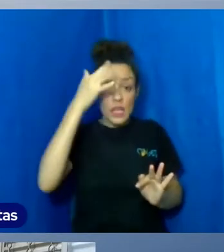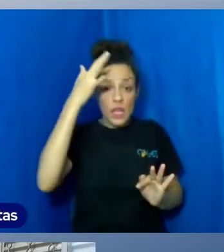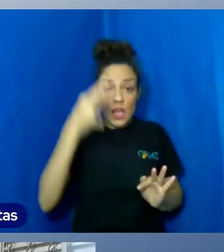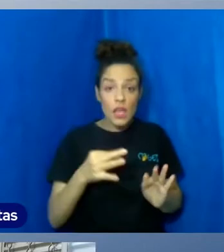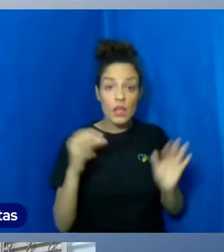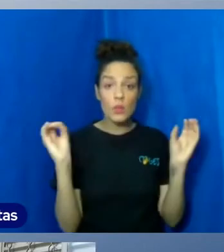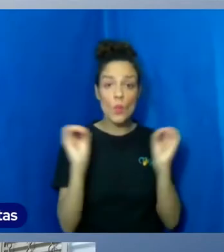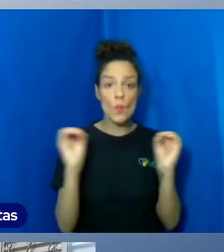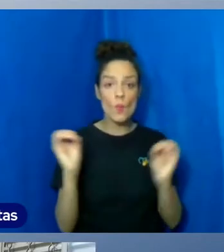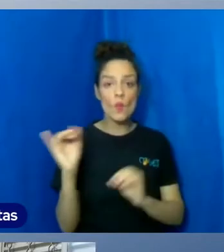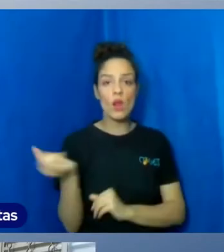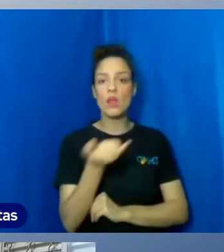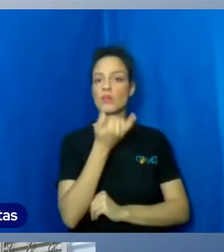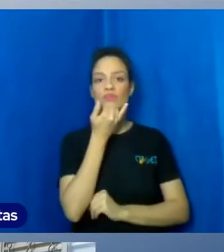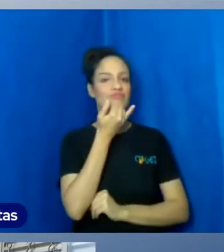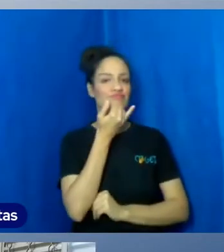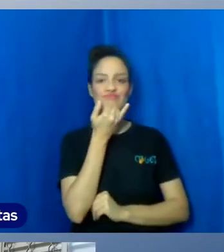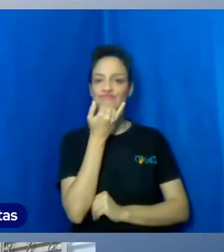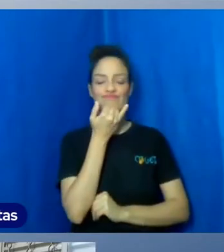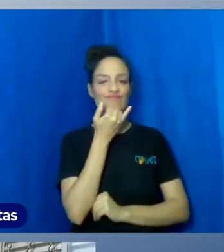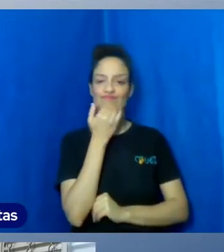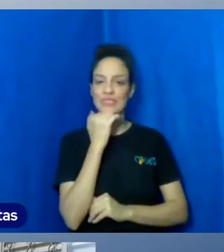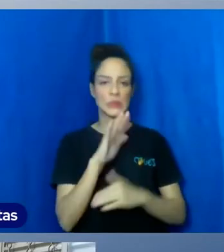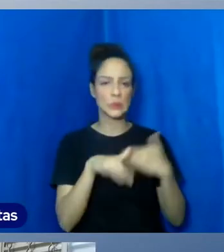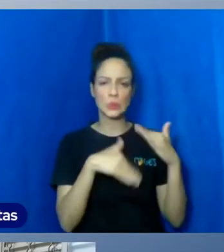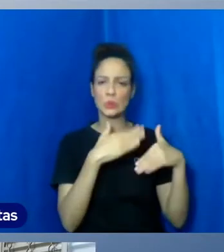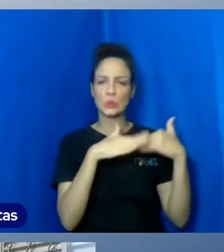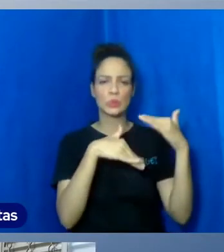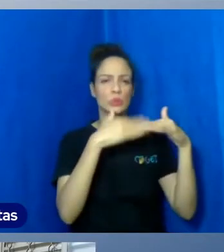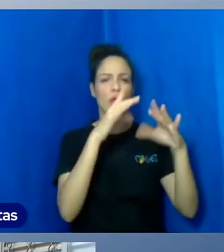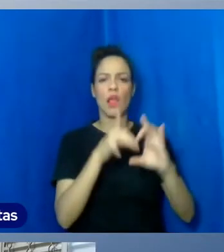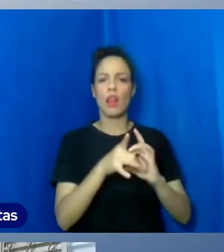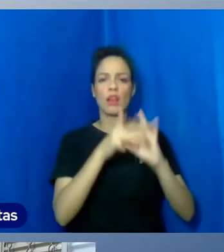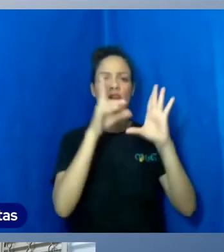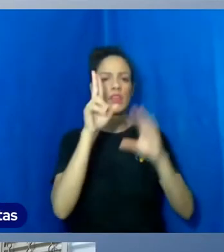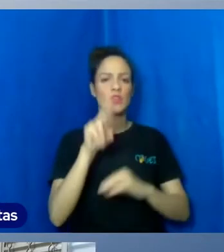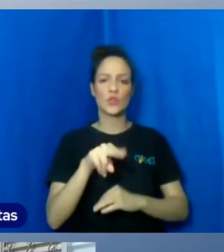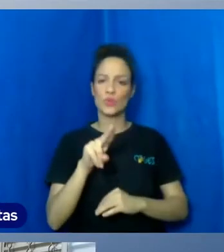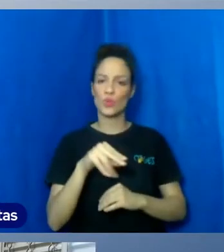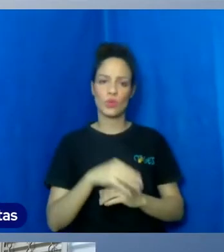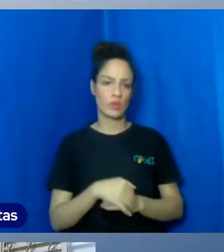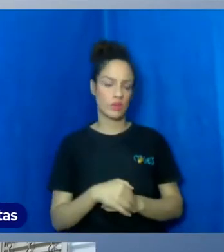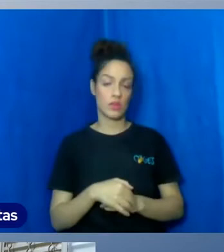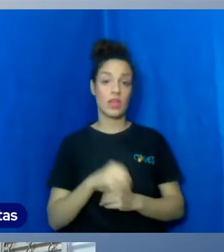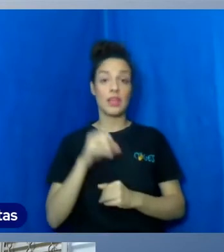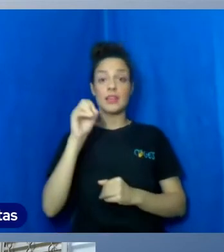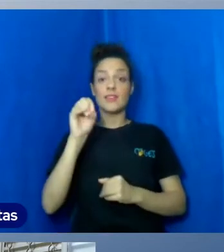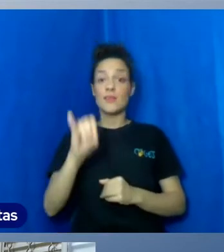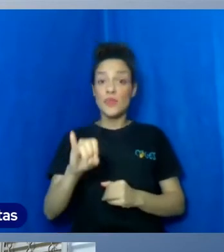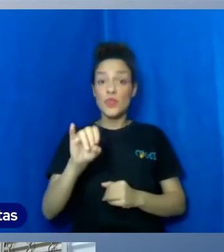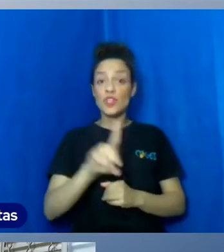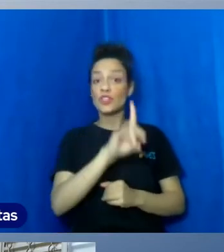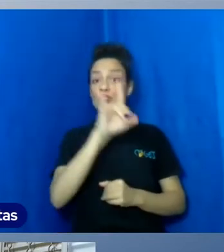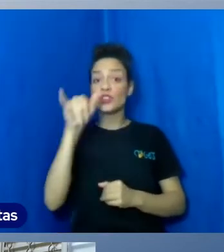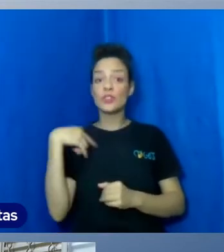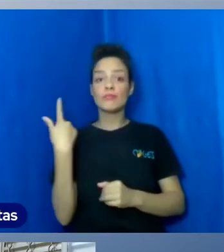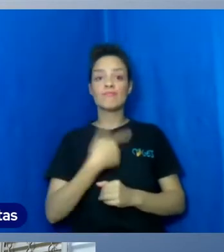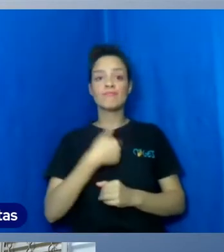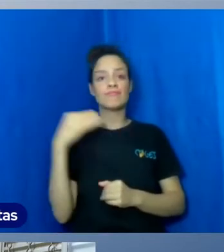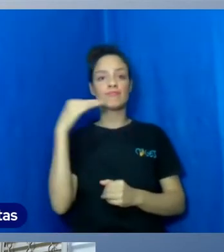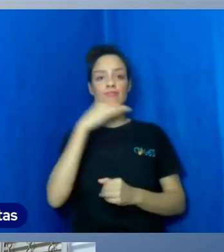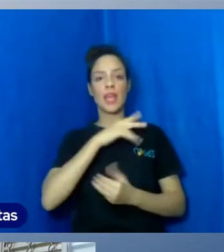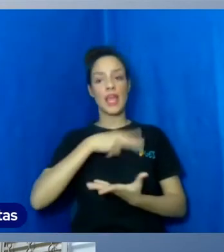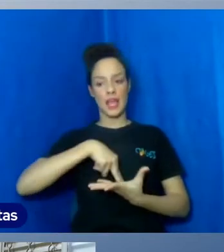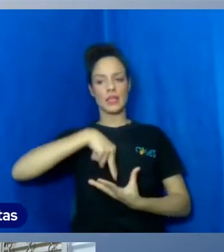verdadeiramente almas libertas. Só quando soubermos, sou uma alma imortal, meu destino é a felicidade e o